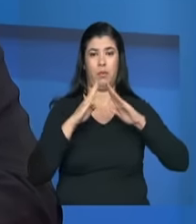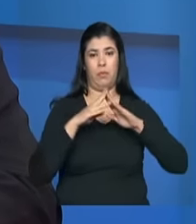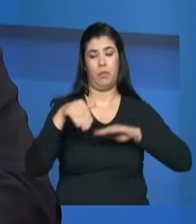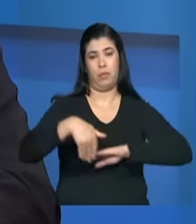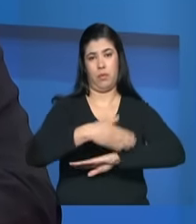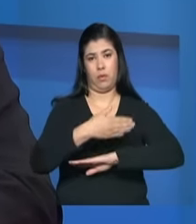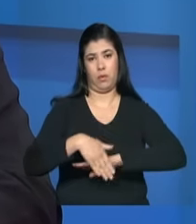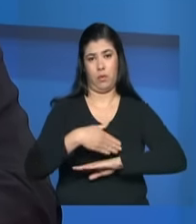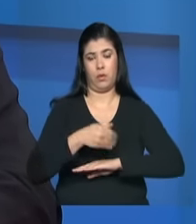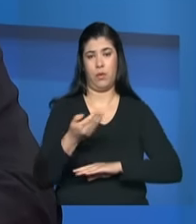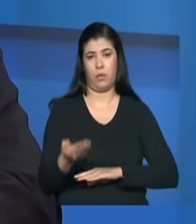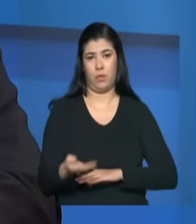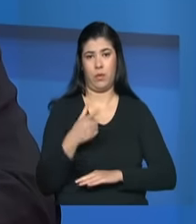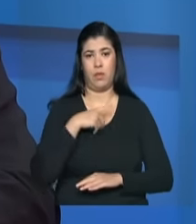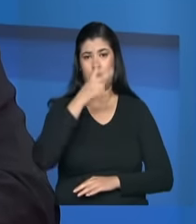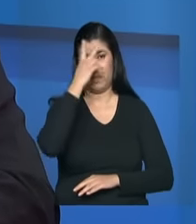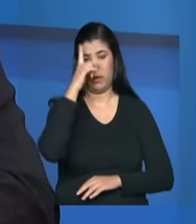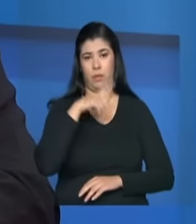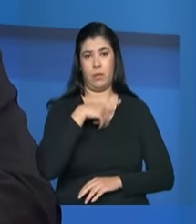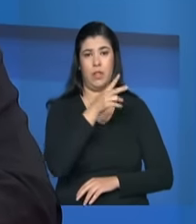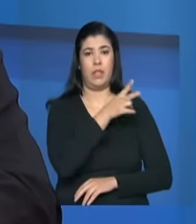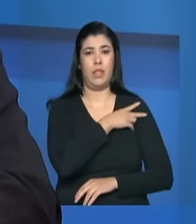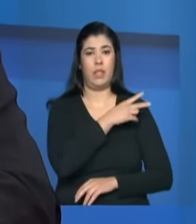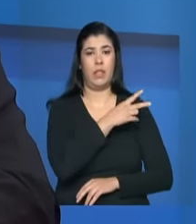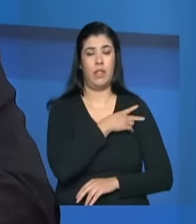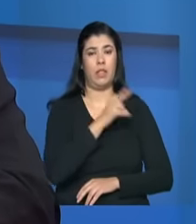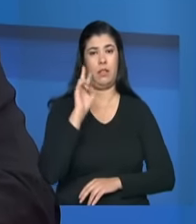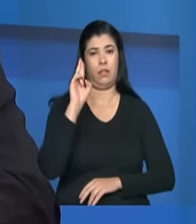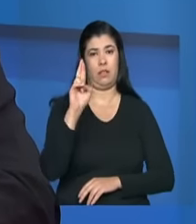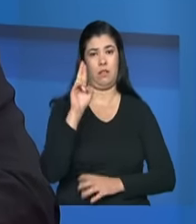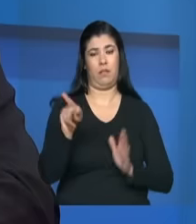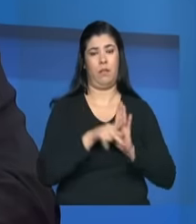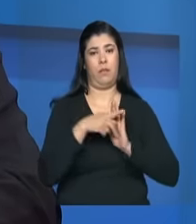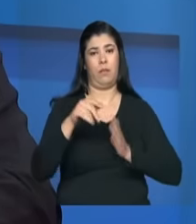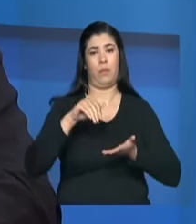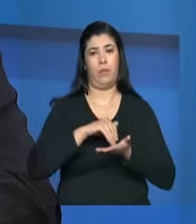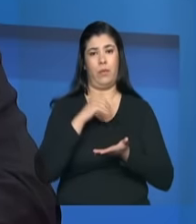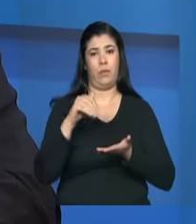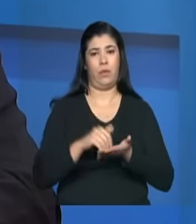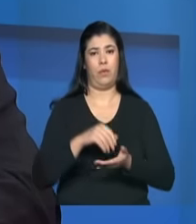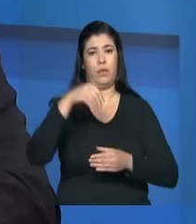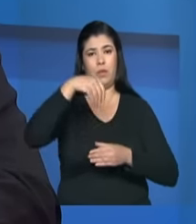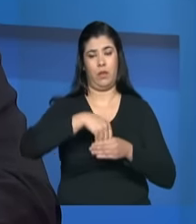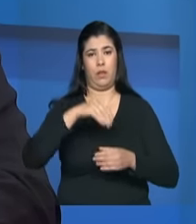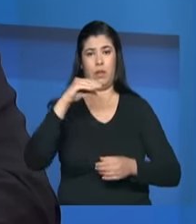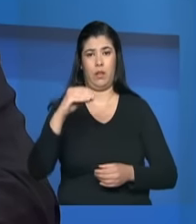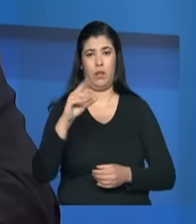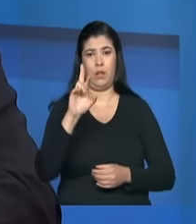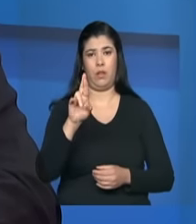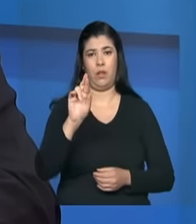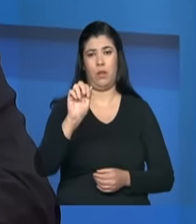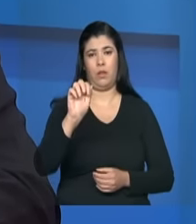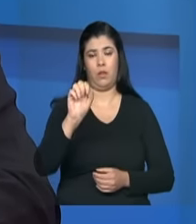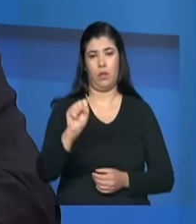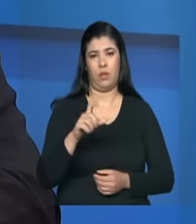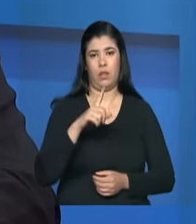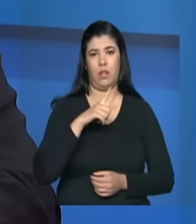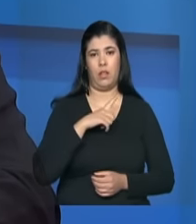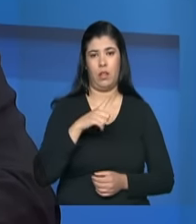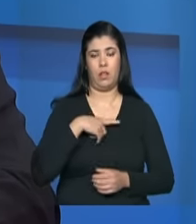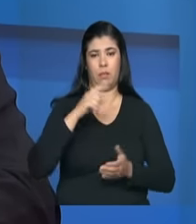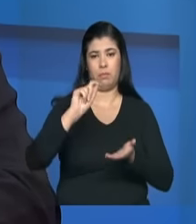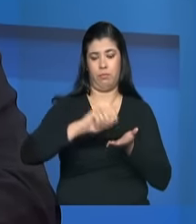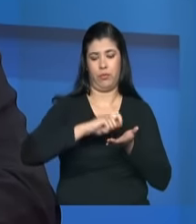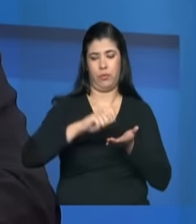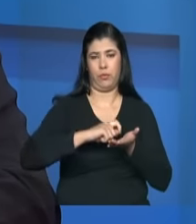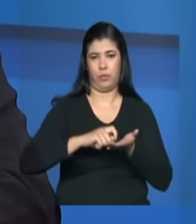onde os técnicos de referência das secretarias, dos CRAS, nos territórios, preenchem esses suplementos a partir